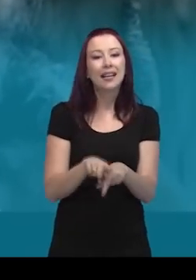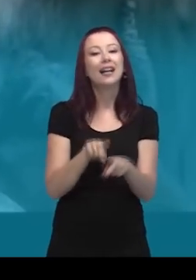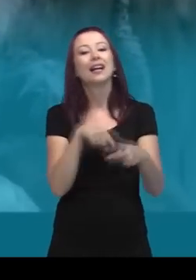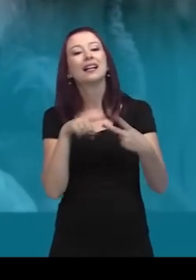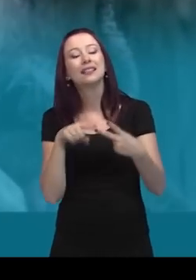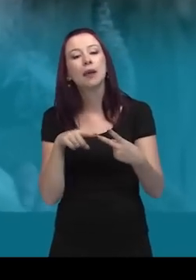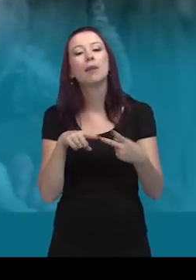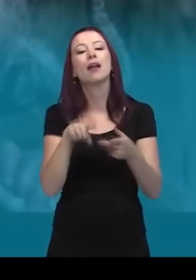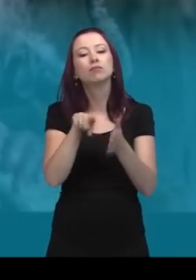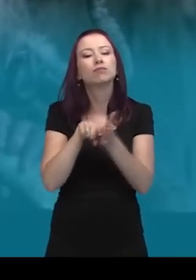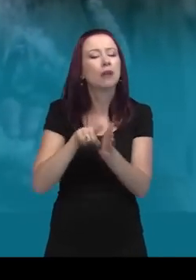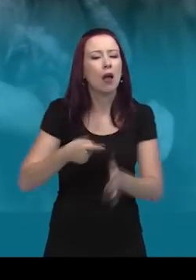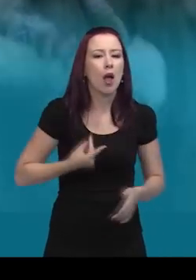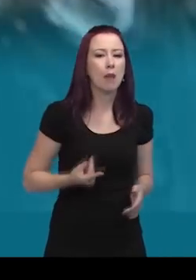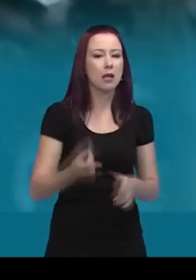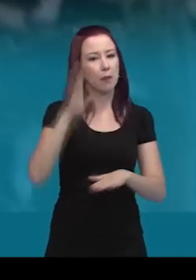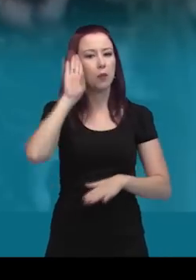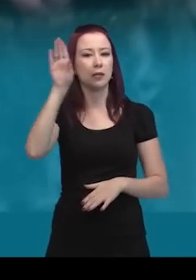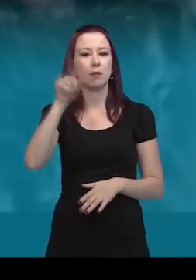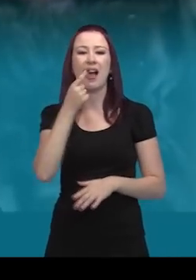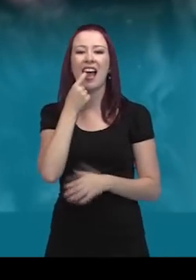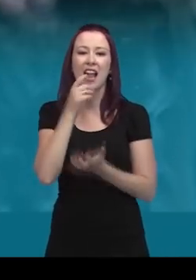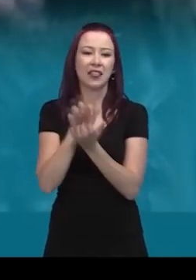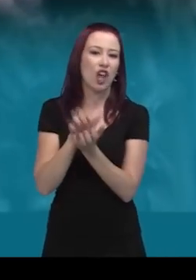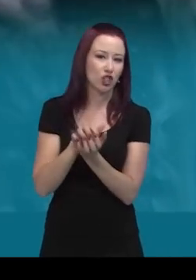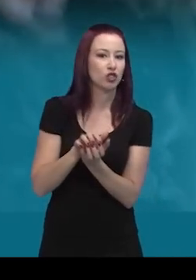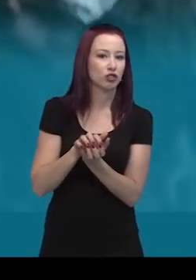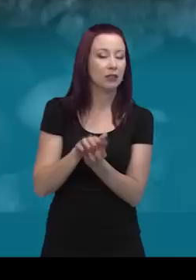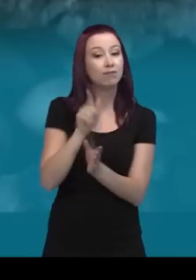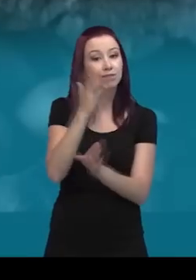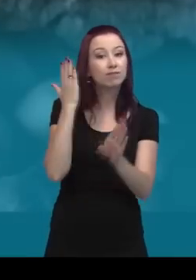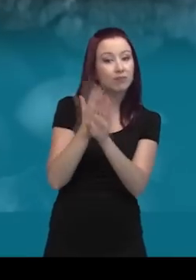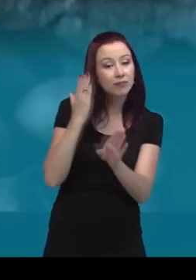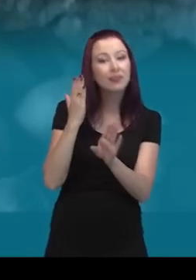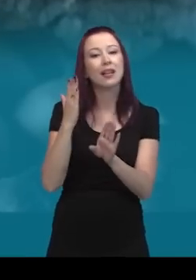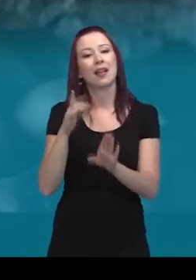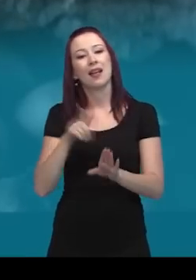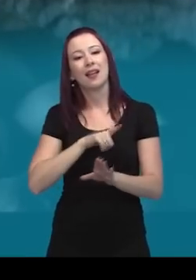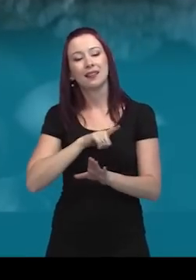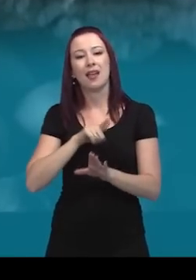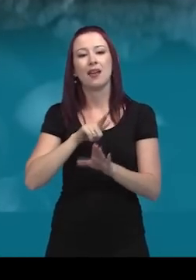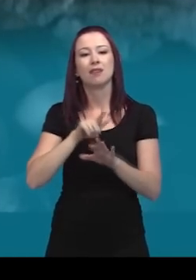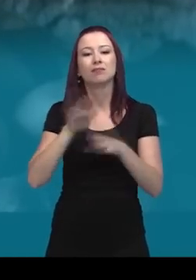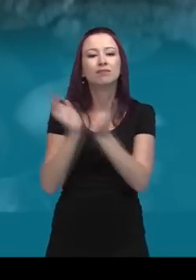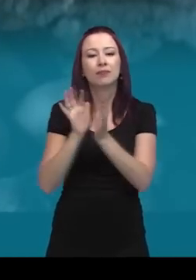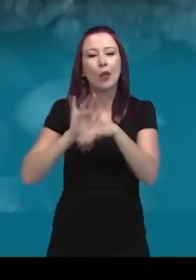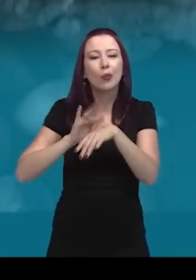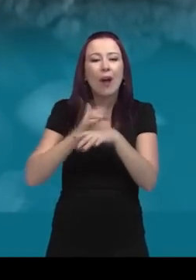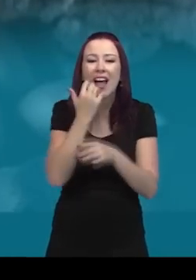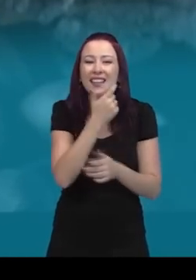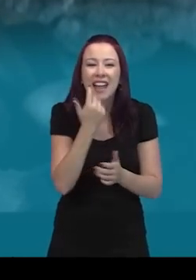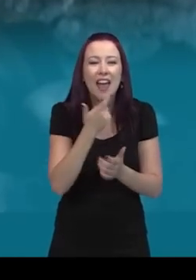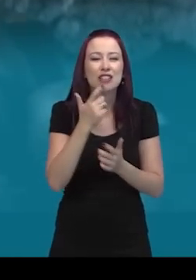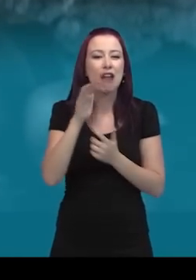perdurar por mais tempo. E eles podem contar não só das patologias bucais, orais, como